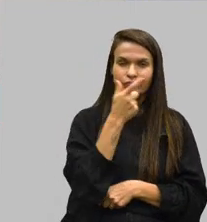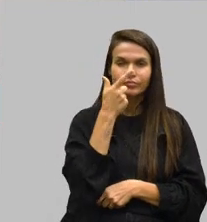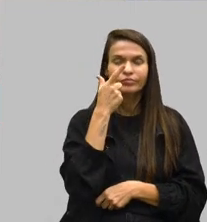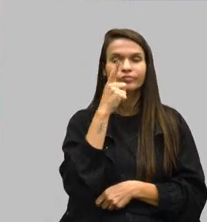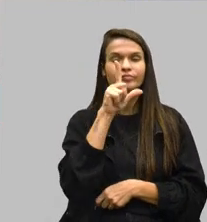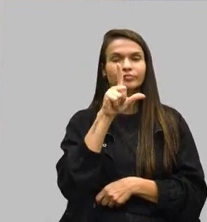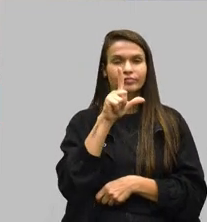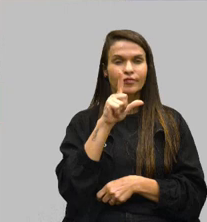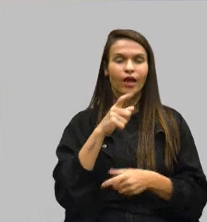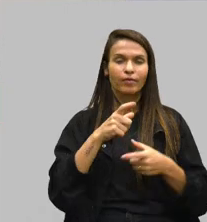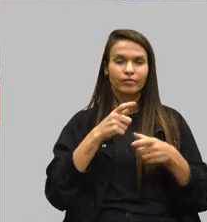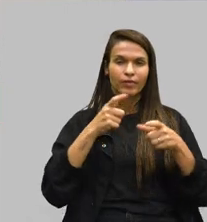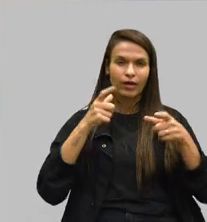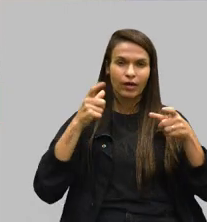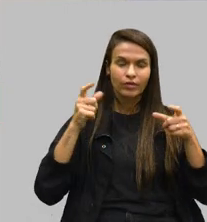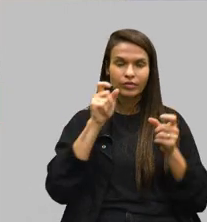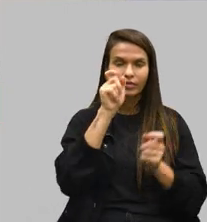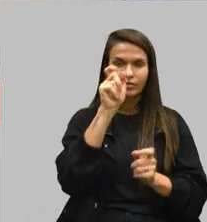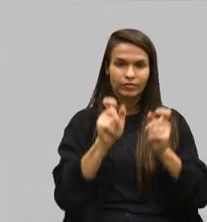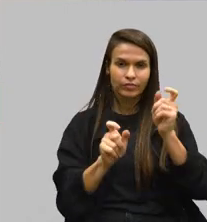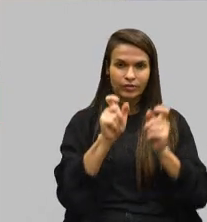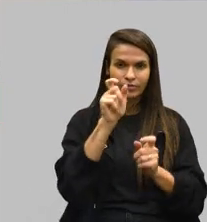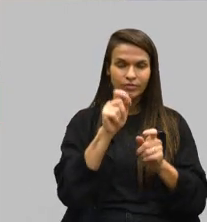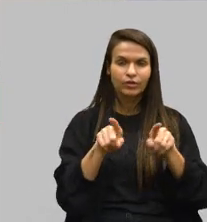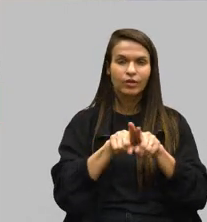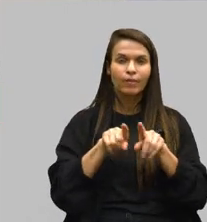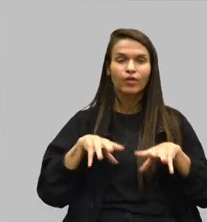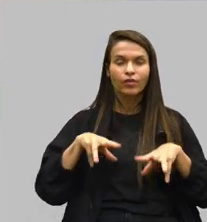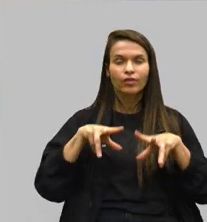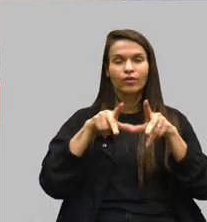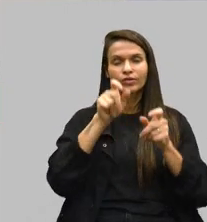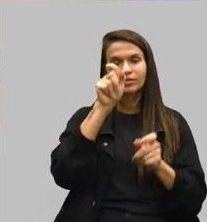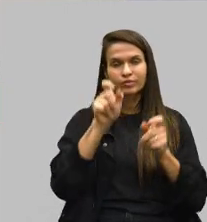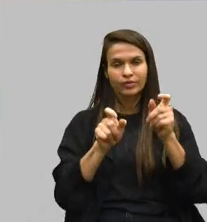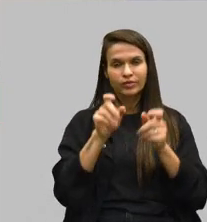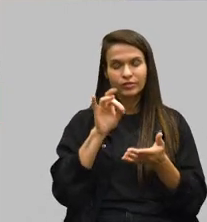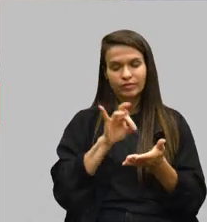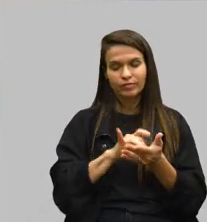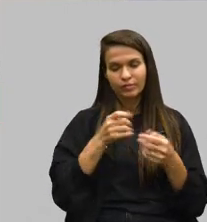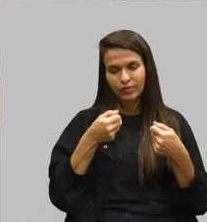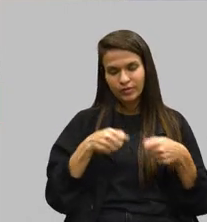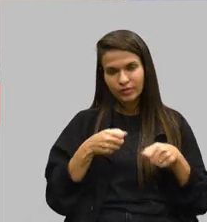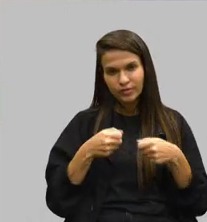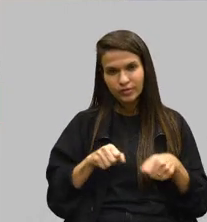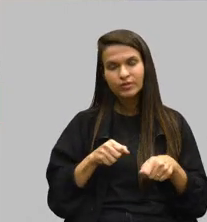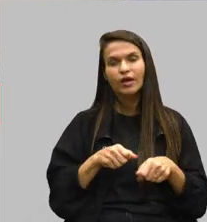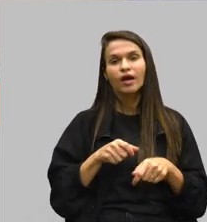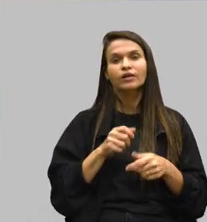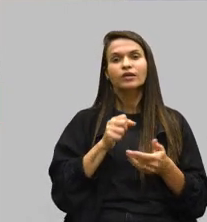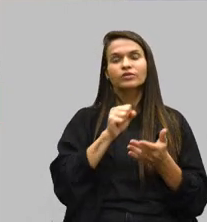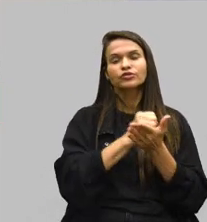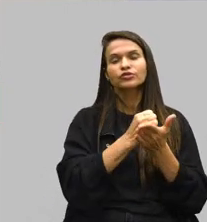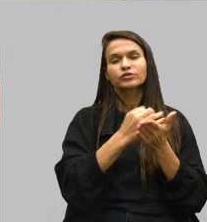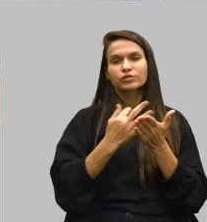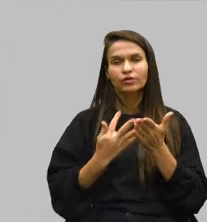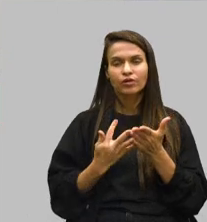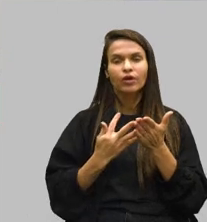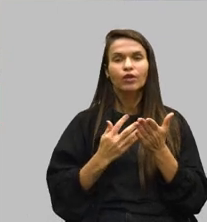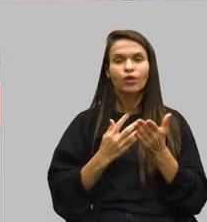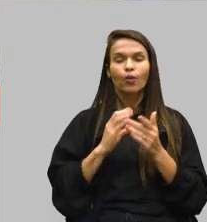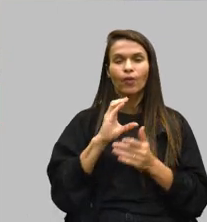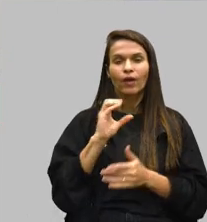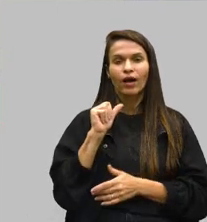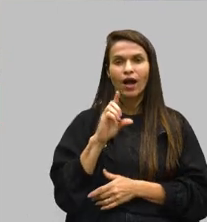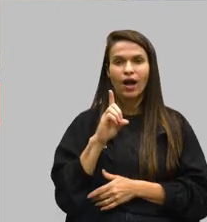a maioria das pessoas, aliás, todas as pessoas que realmente precisam, que são aquelas que estão inscritas no Cade Único e também